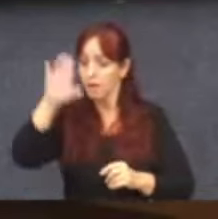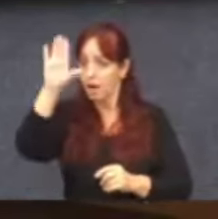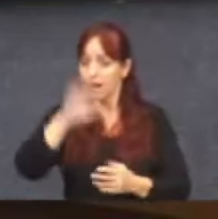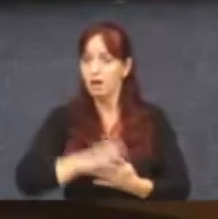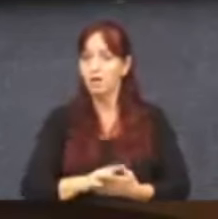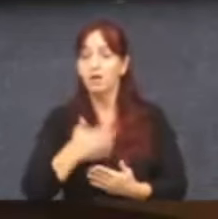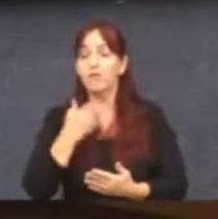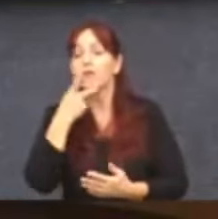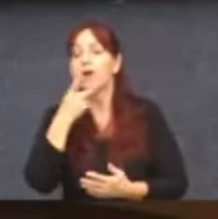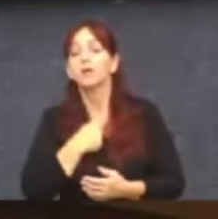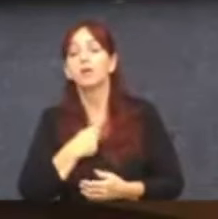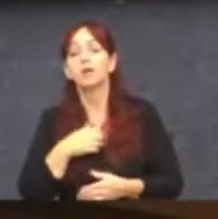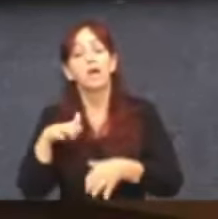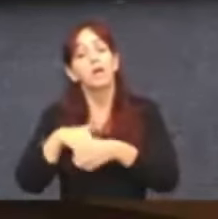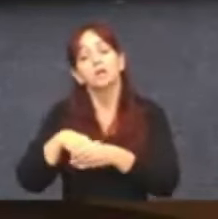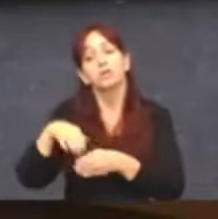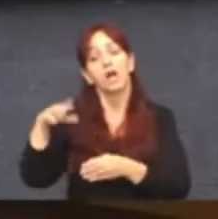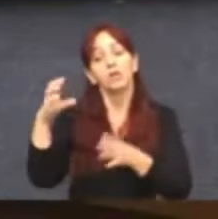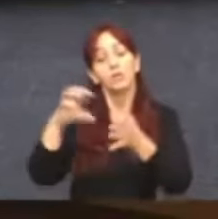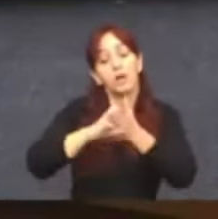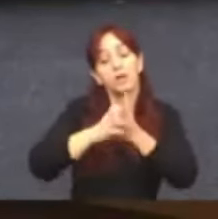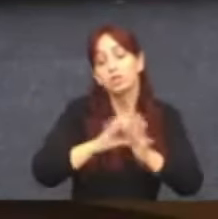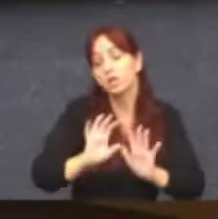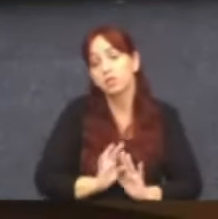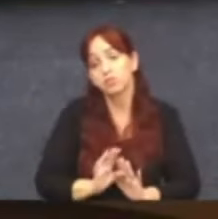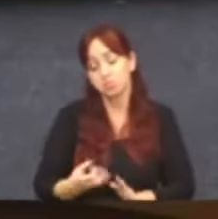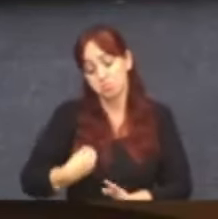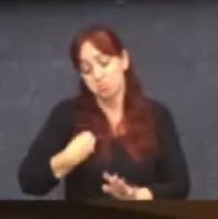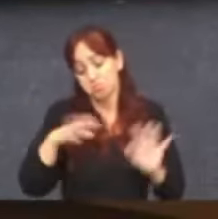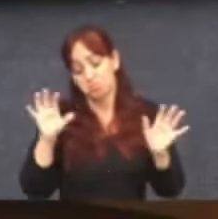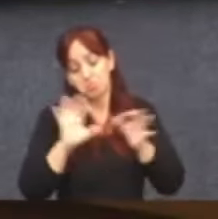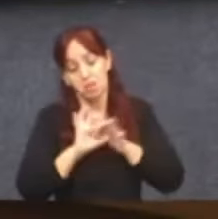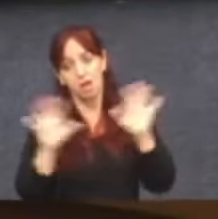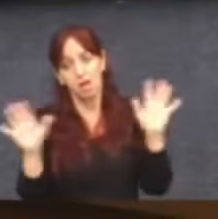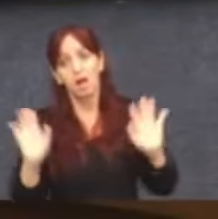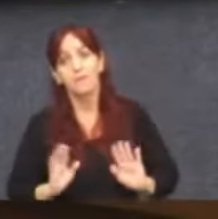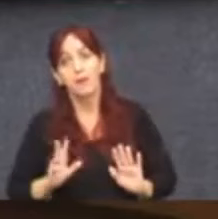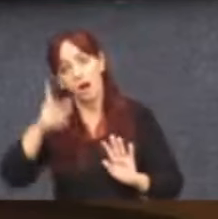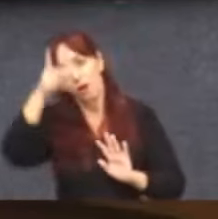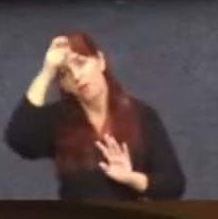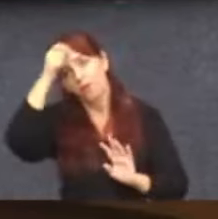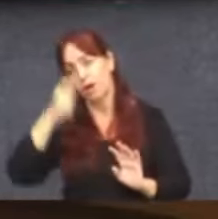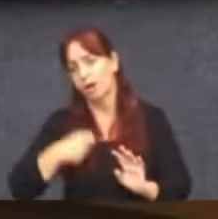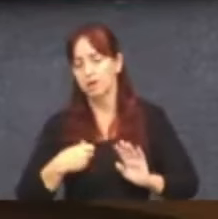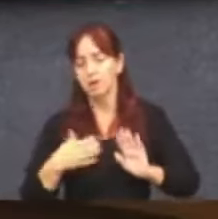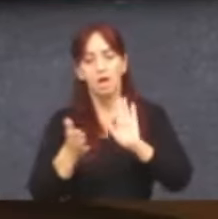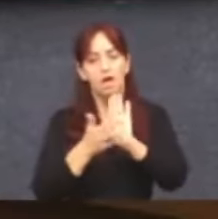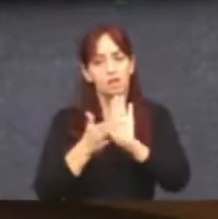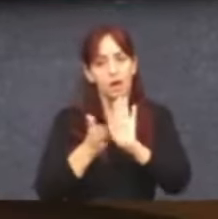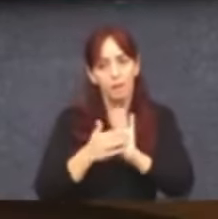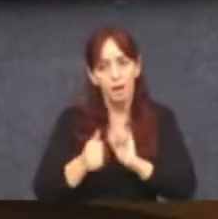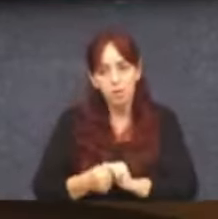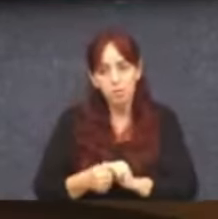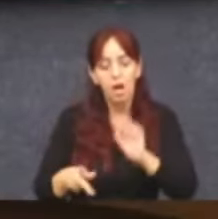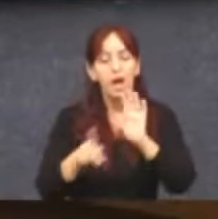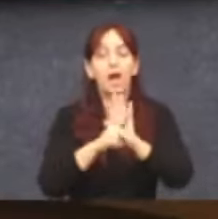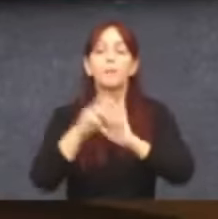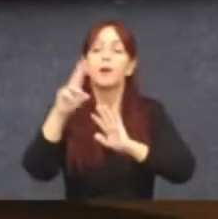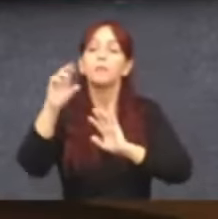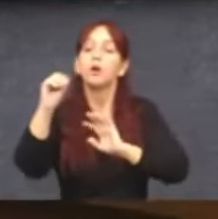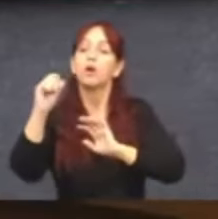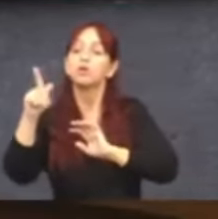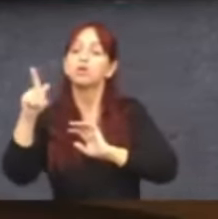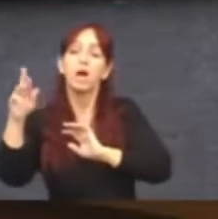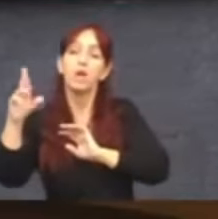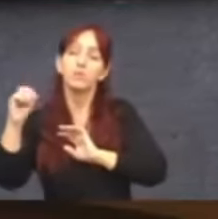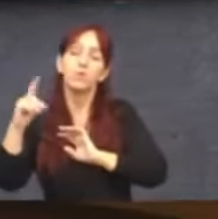Faz parte? Faz parte? Mas, Fuad, essa pauta é do senhor ou é do Rogério Correia? Porque